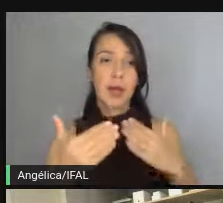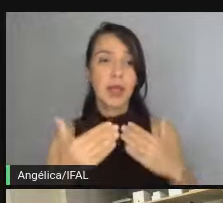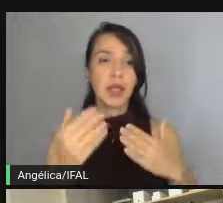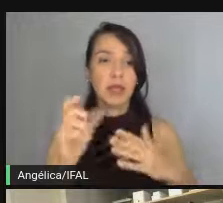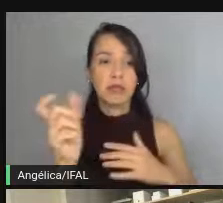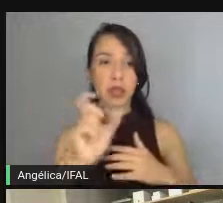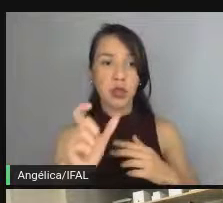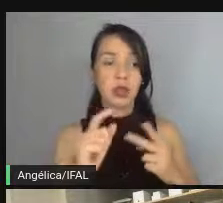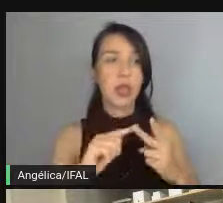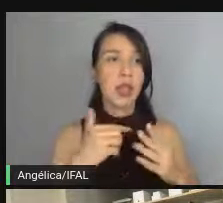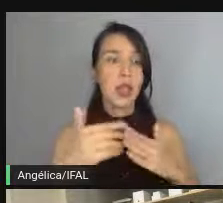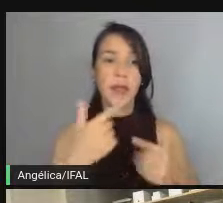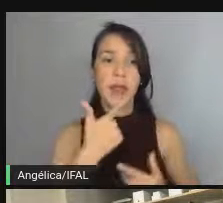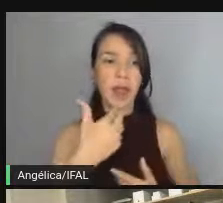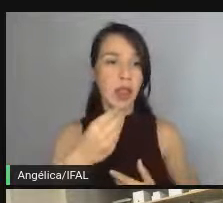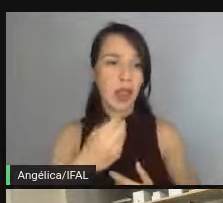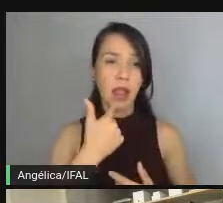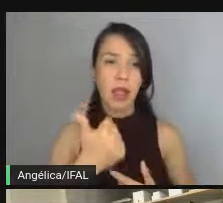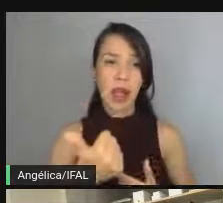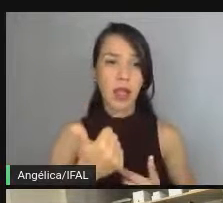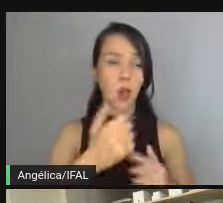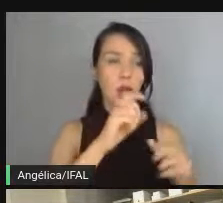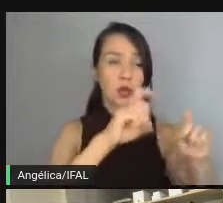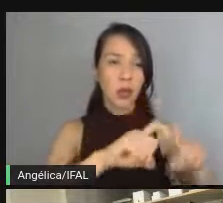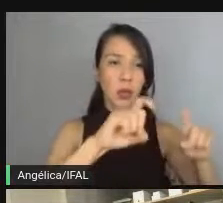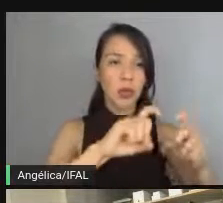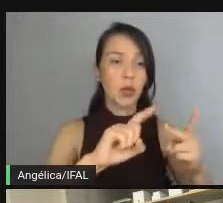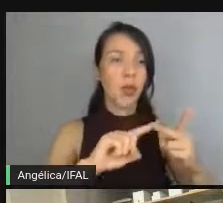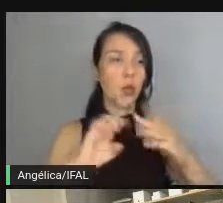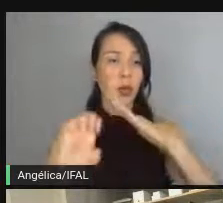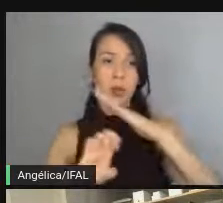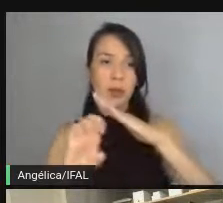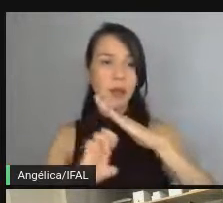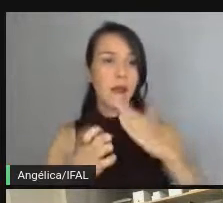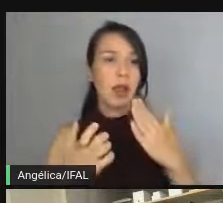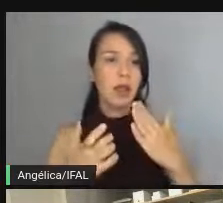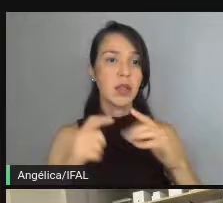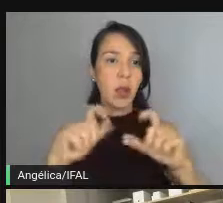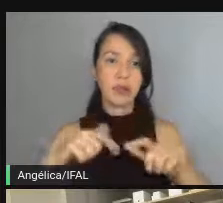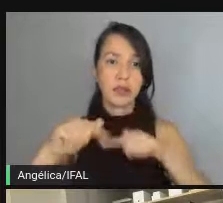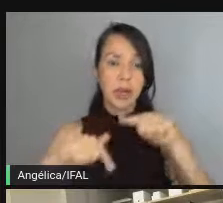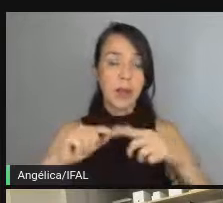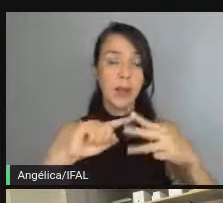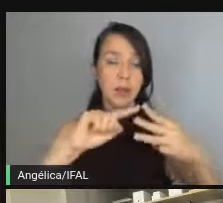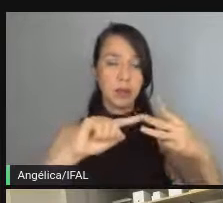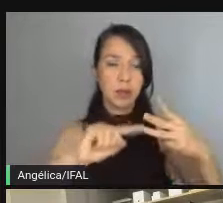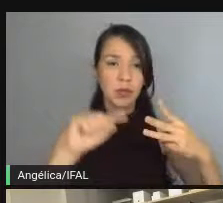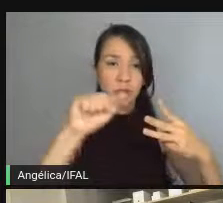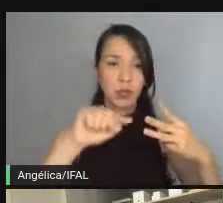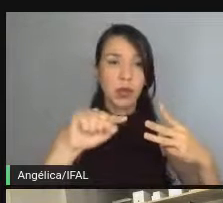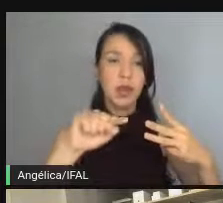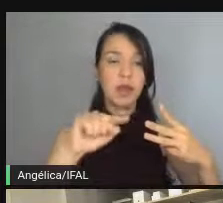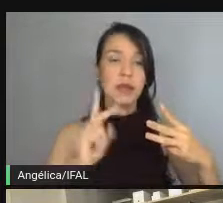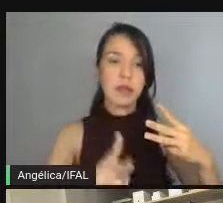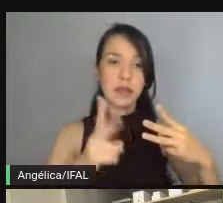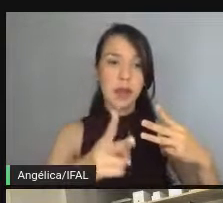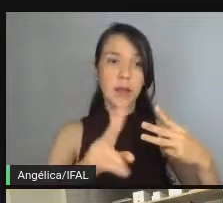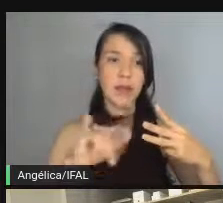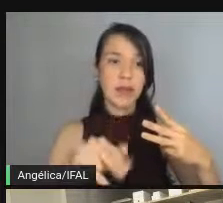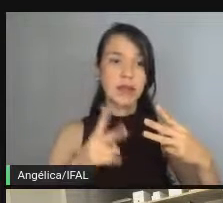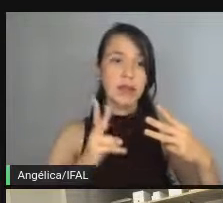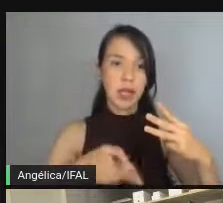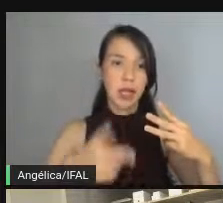independente da linguagem que você vai utilizar, independente da empresa que você está, esses três passos, esses ciclos sempre vão ser